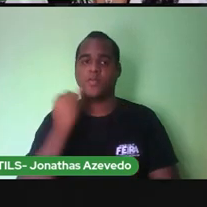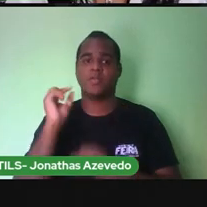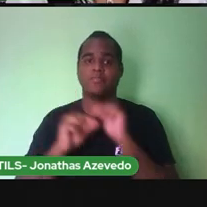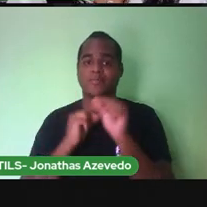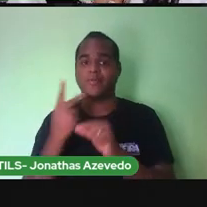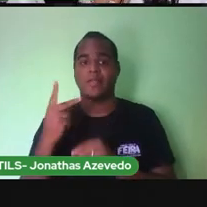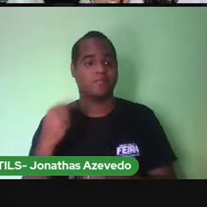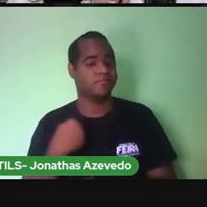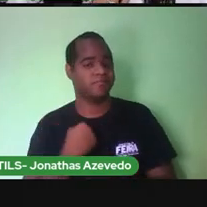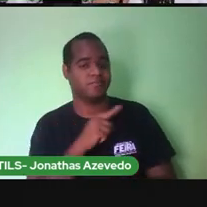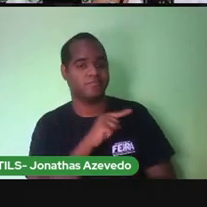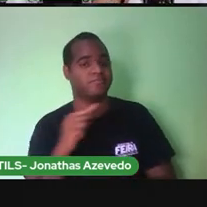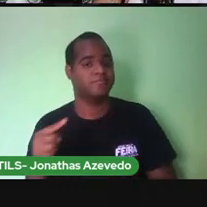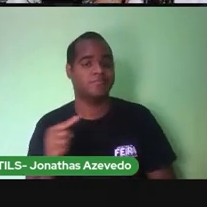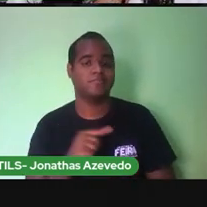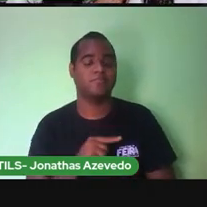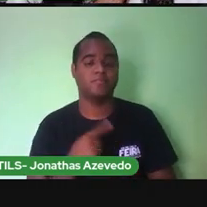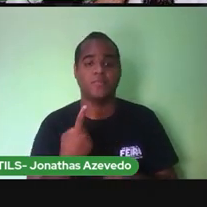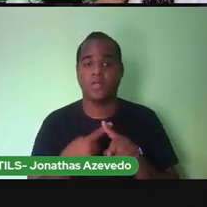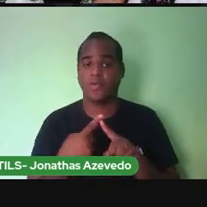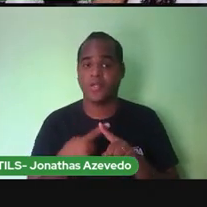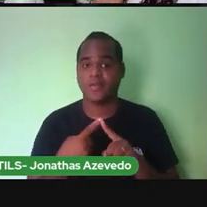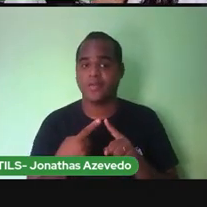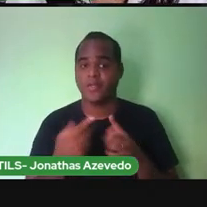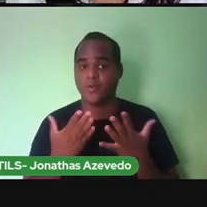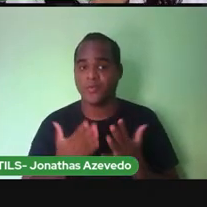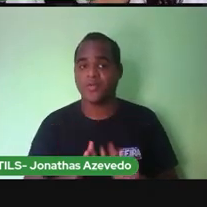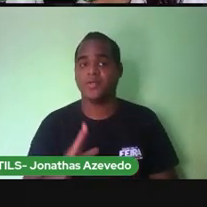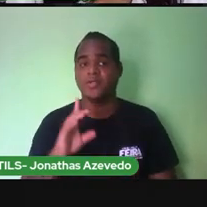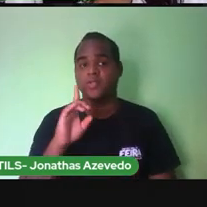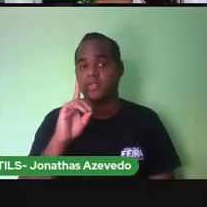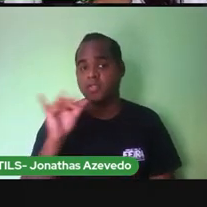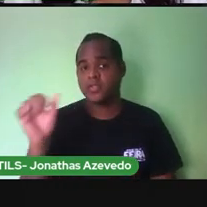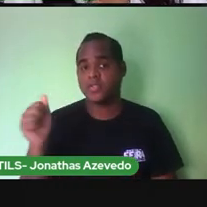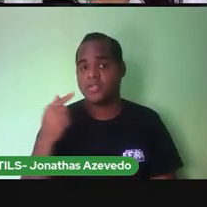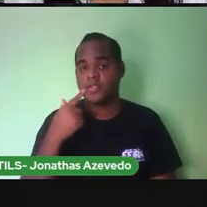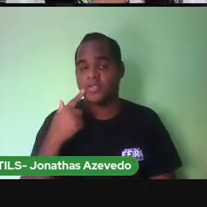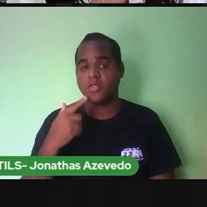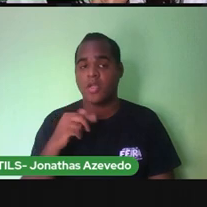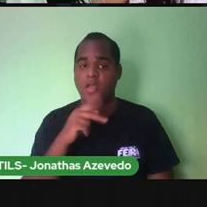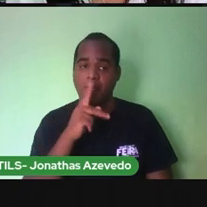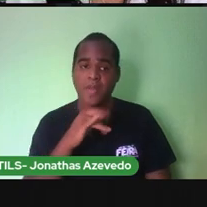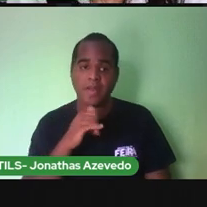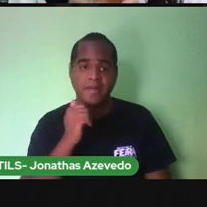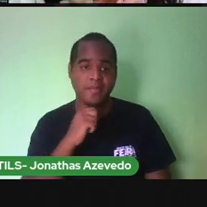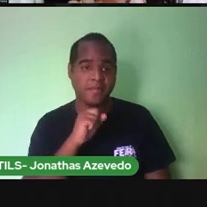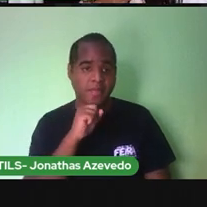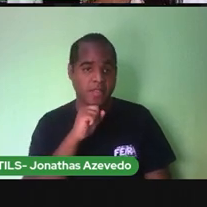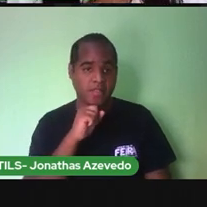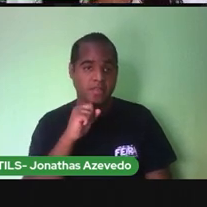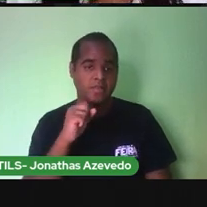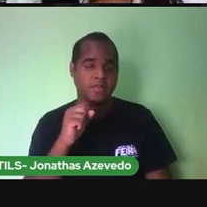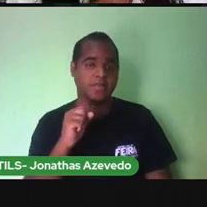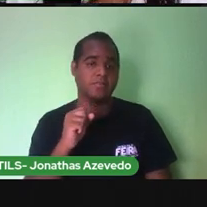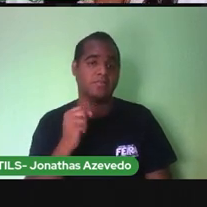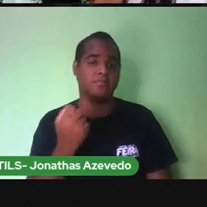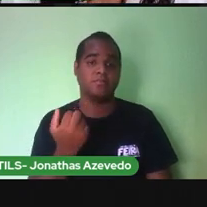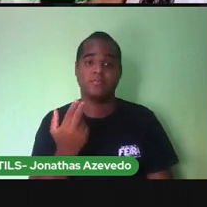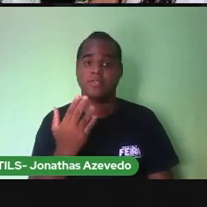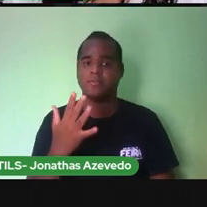de nascimento. Porque nós nascemos no mesmo dia, dividimos o mesmo pai e a mesma mãe, e para não